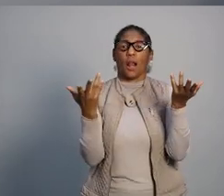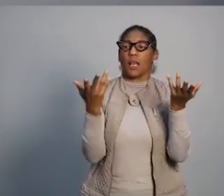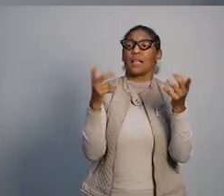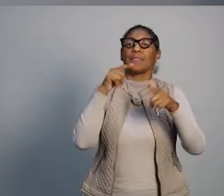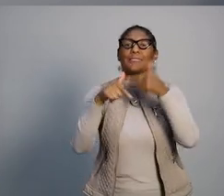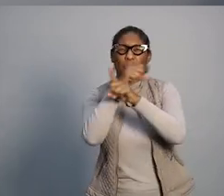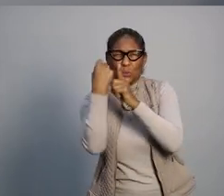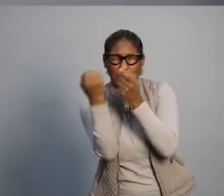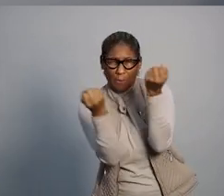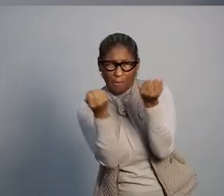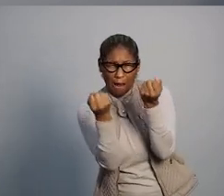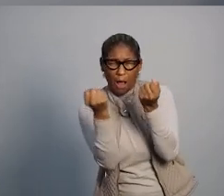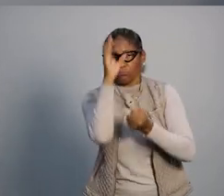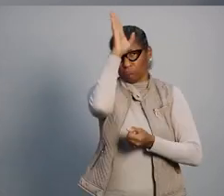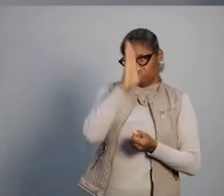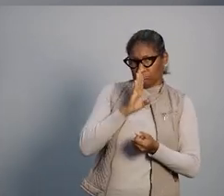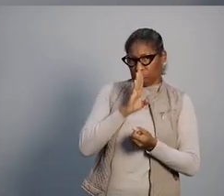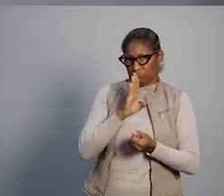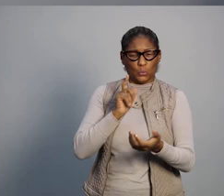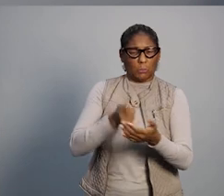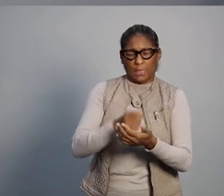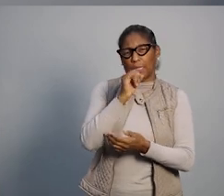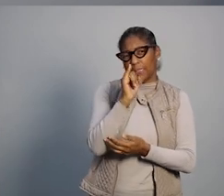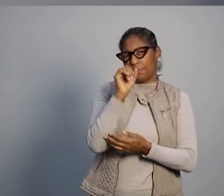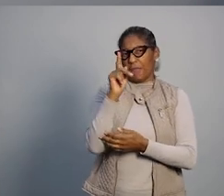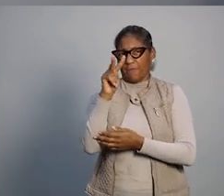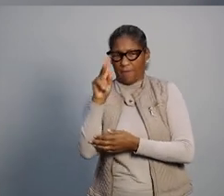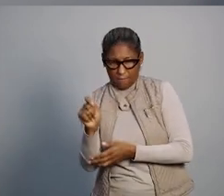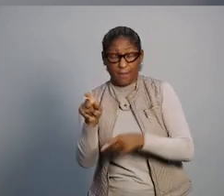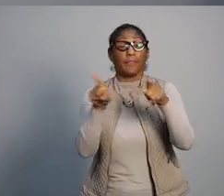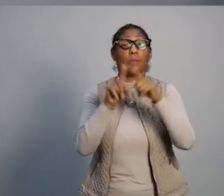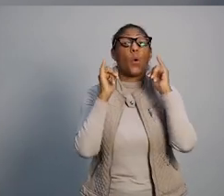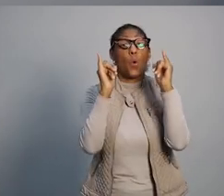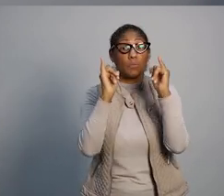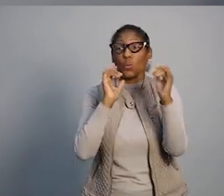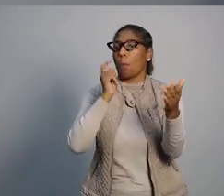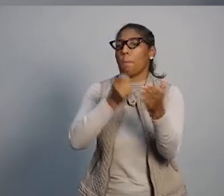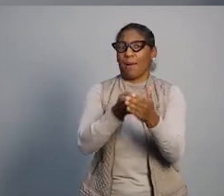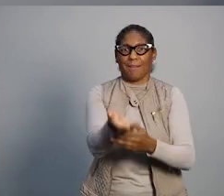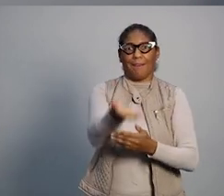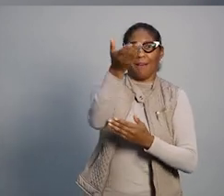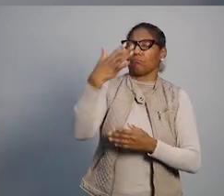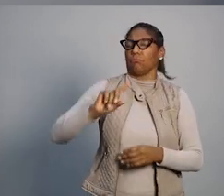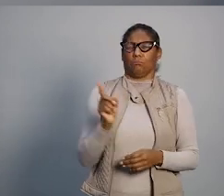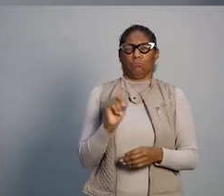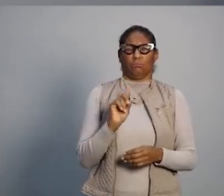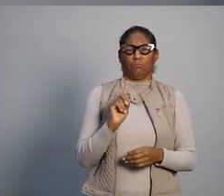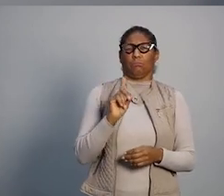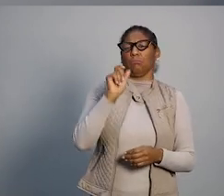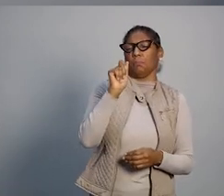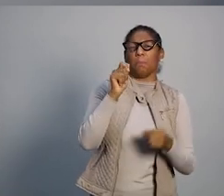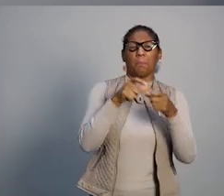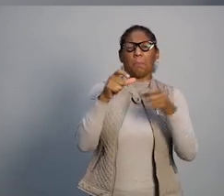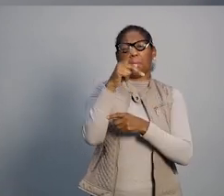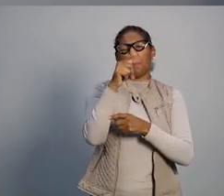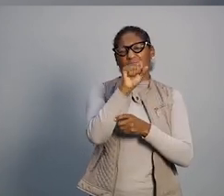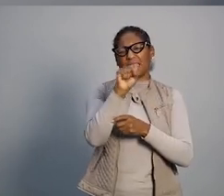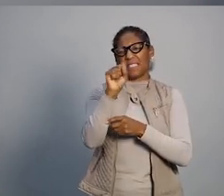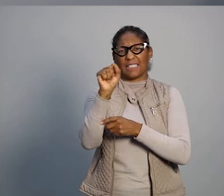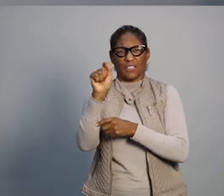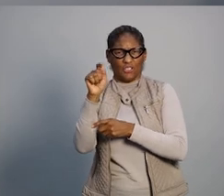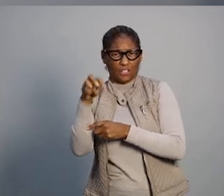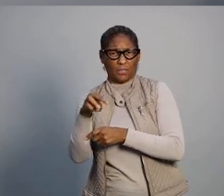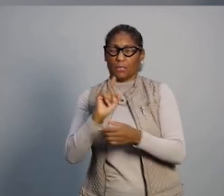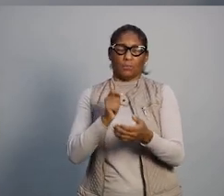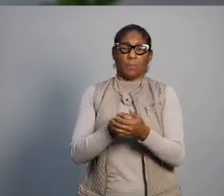veículo de instituições sociais. Não aumentam os custos do transporte público urbano e não há mudança nos custos do